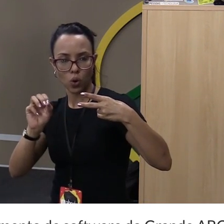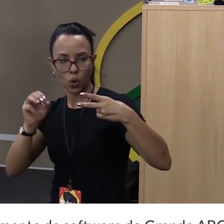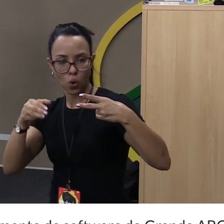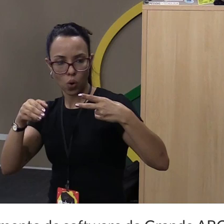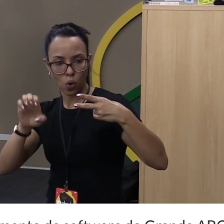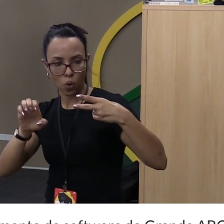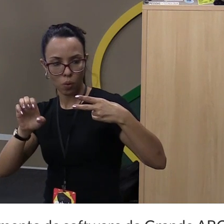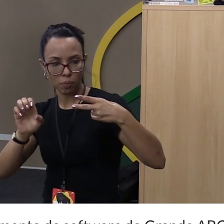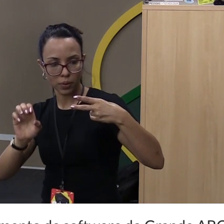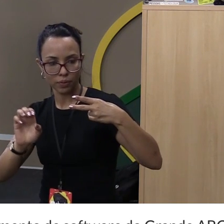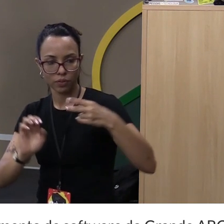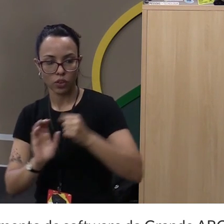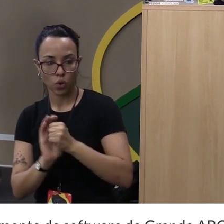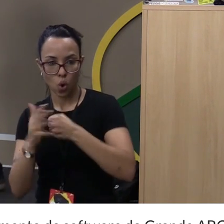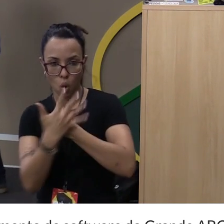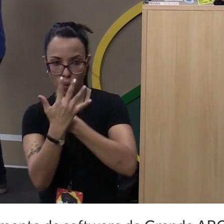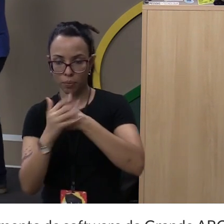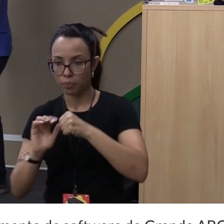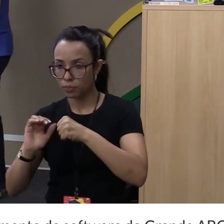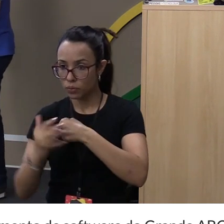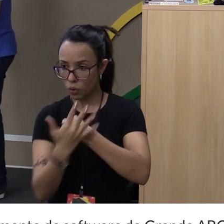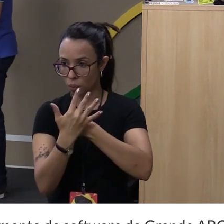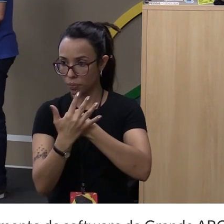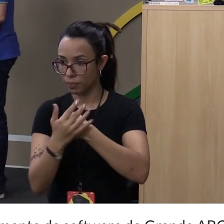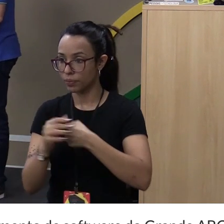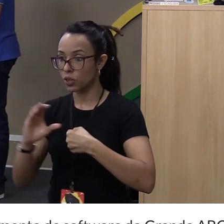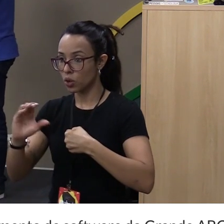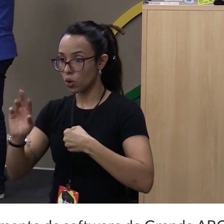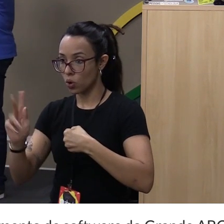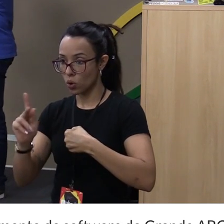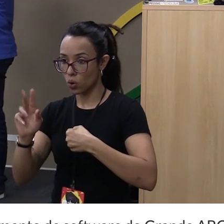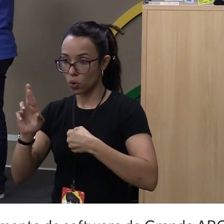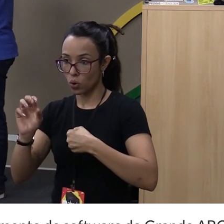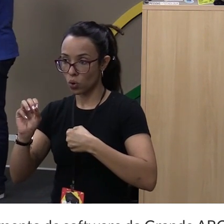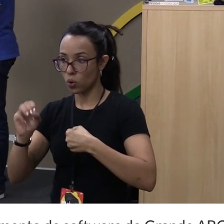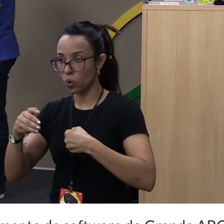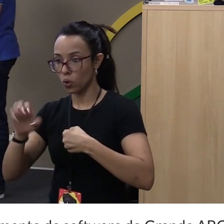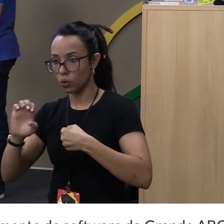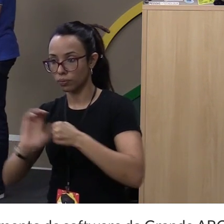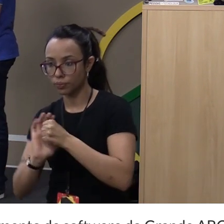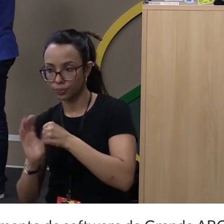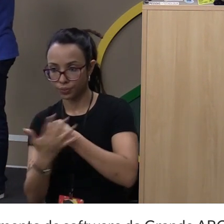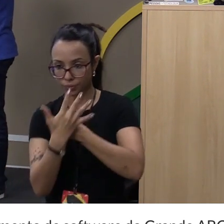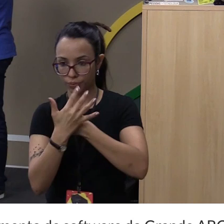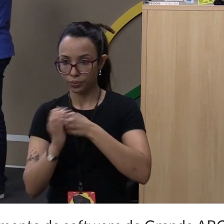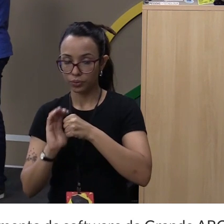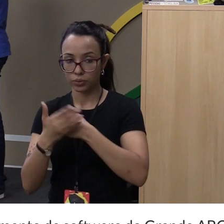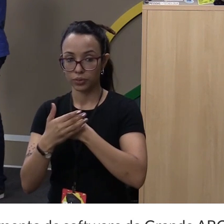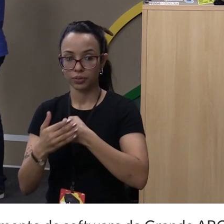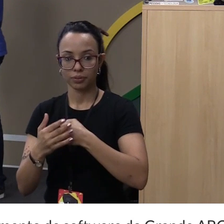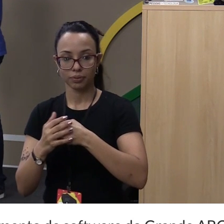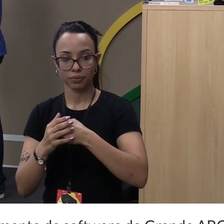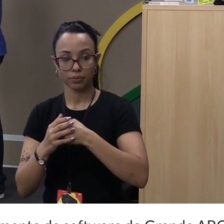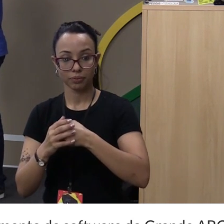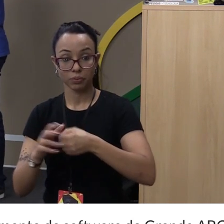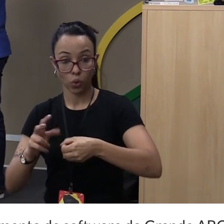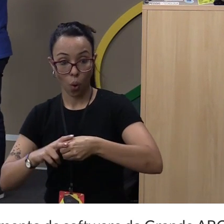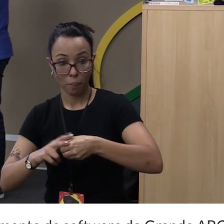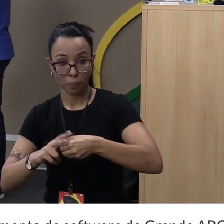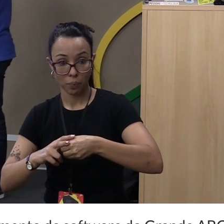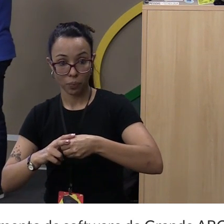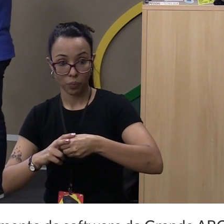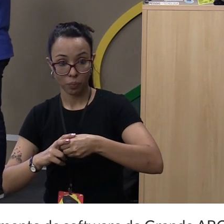estruturada a página com HTML. Então, exemplo aqui, eu selecionei aqui, a gente consegue perceber que